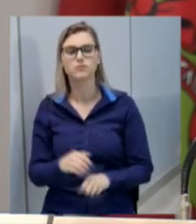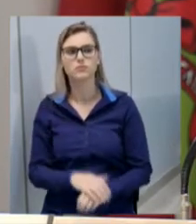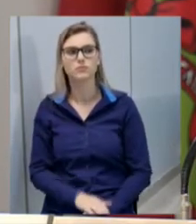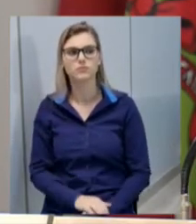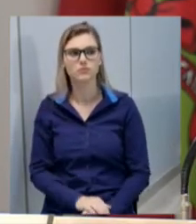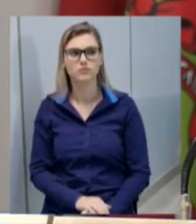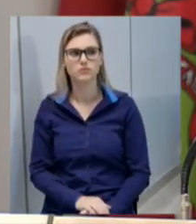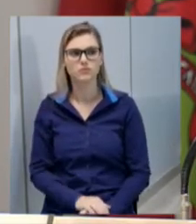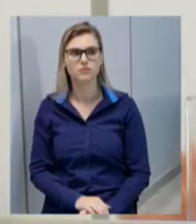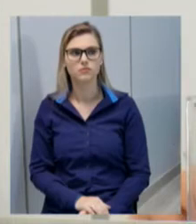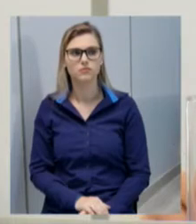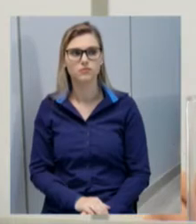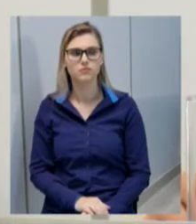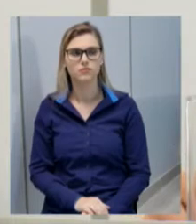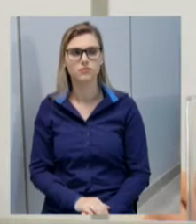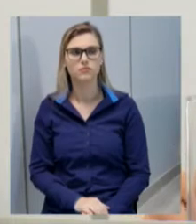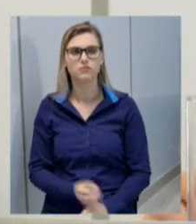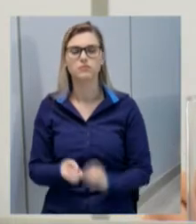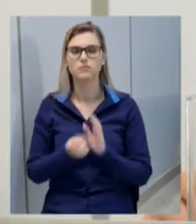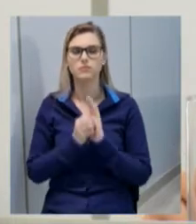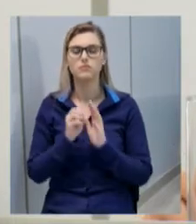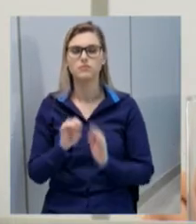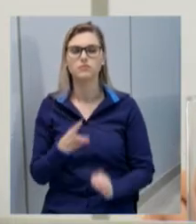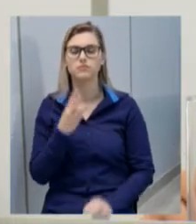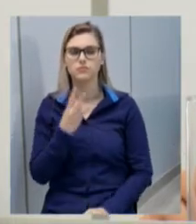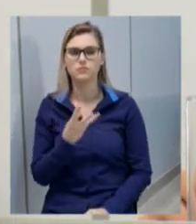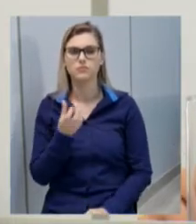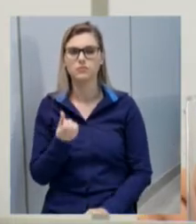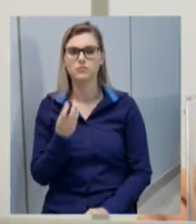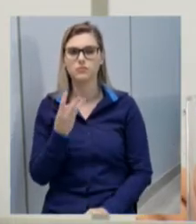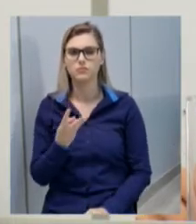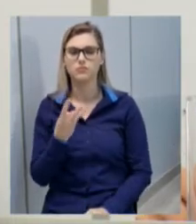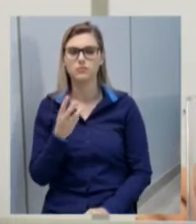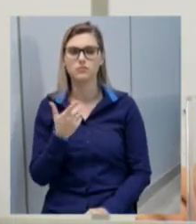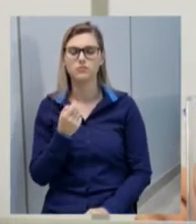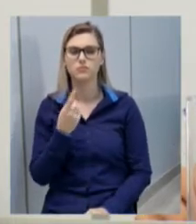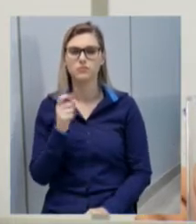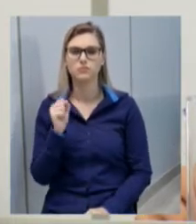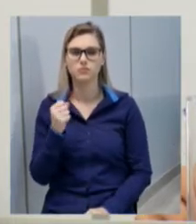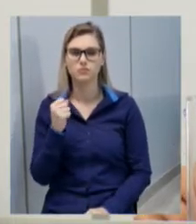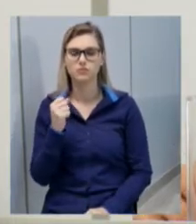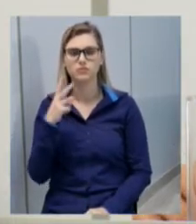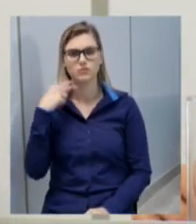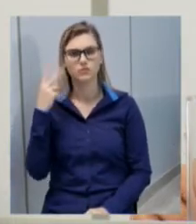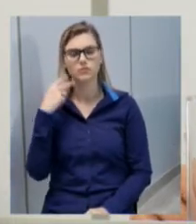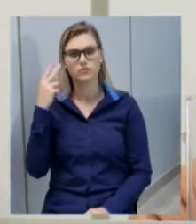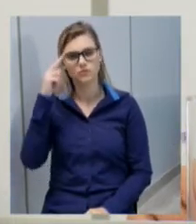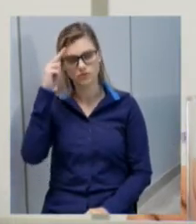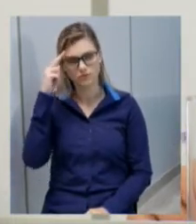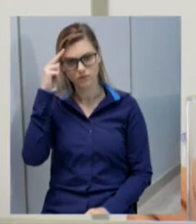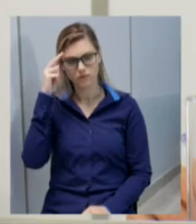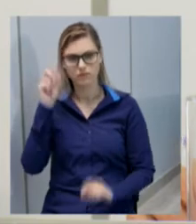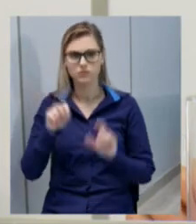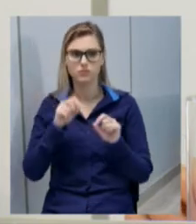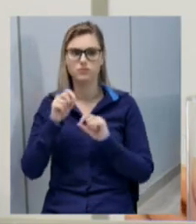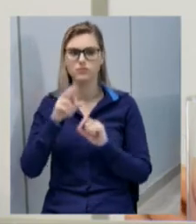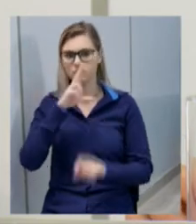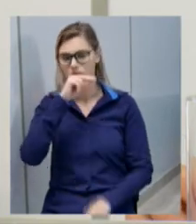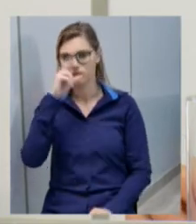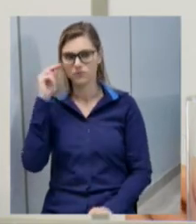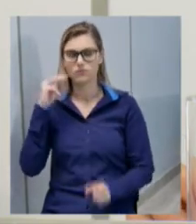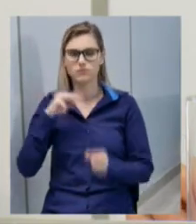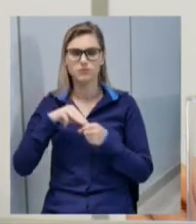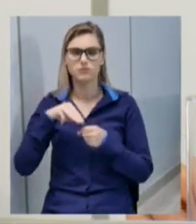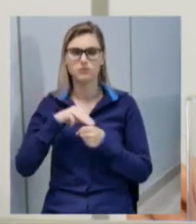unanimidade indicação número 363 de 2018 do vereador Natal Buzdel Moreira para que a Prefeitura